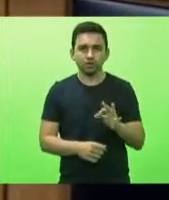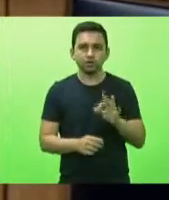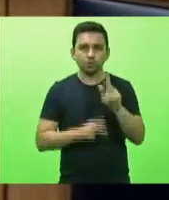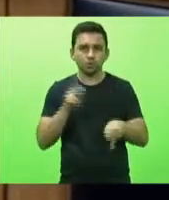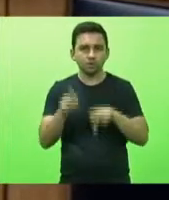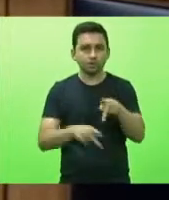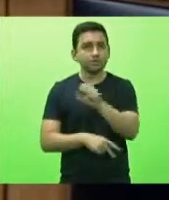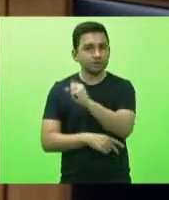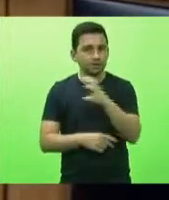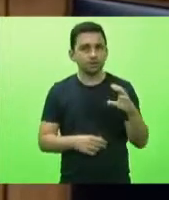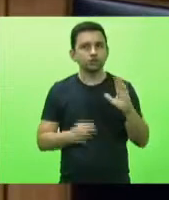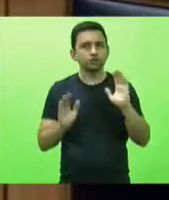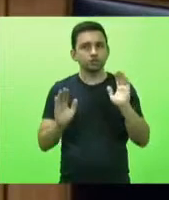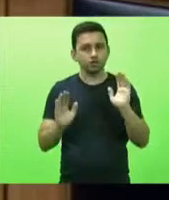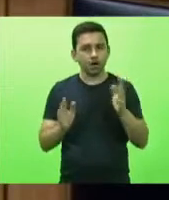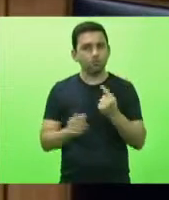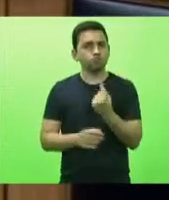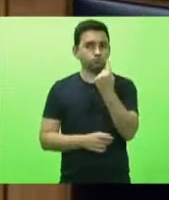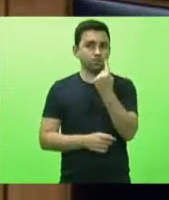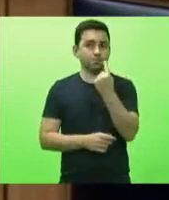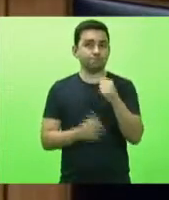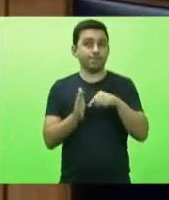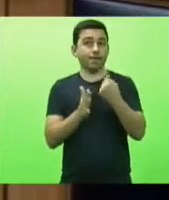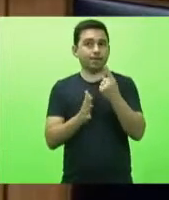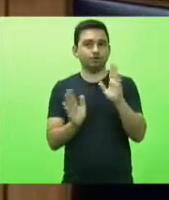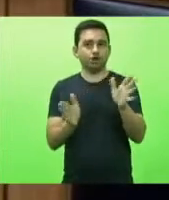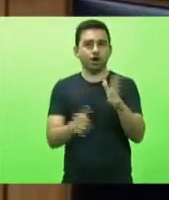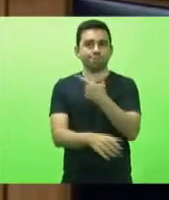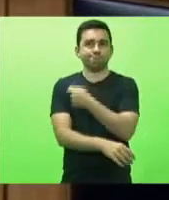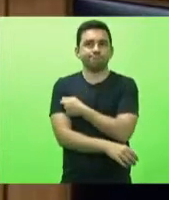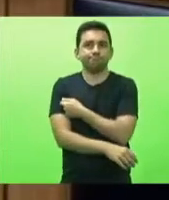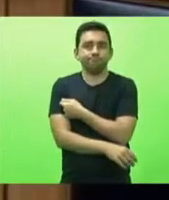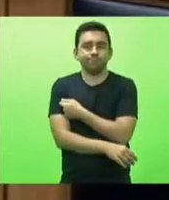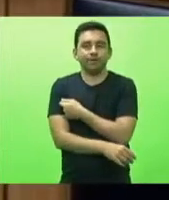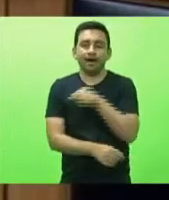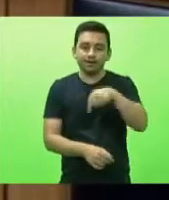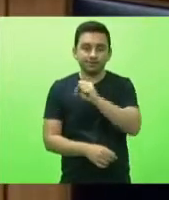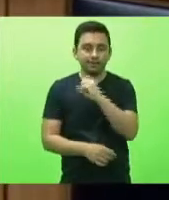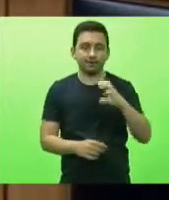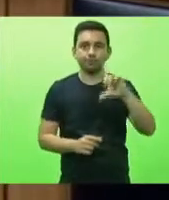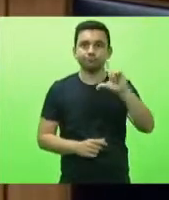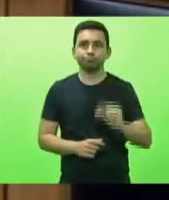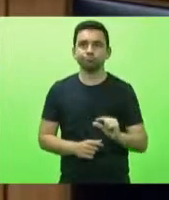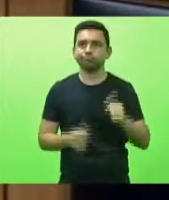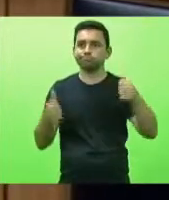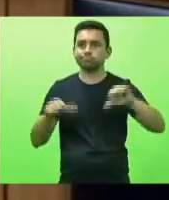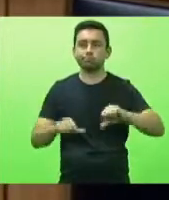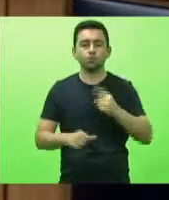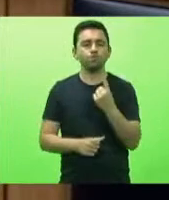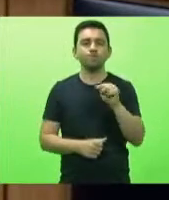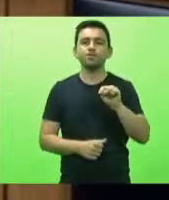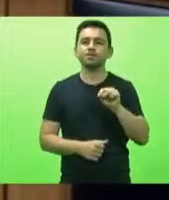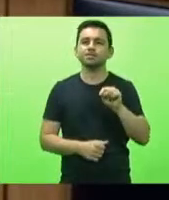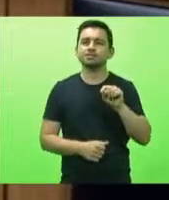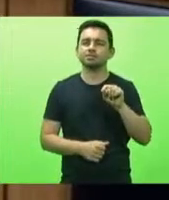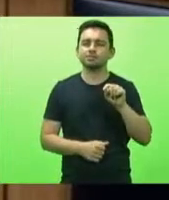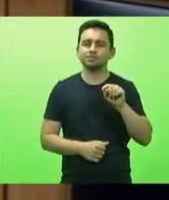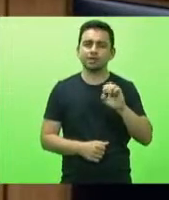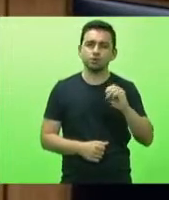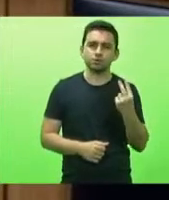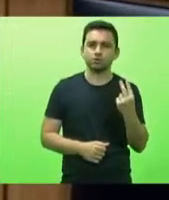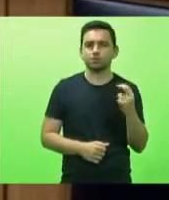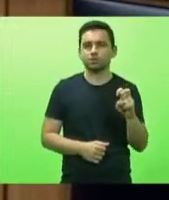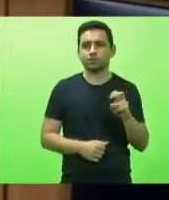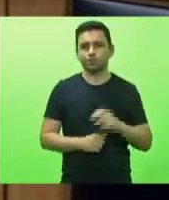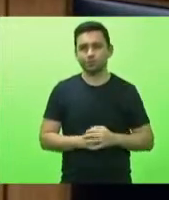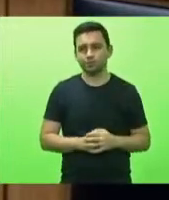brasileira receberam ao menos uma dose então Santa Catarina está abaixo com 1,05 a gente sabe que essa